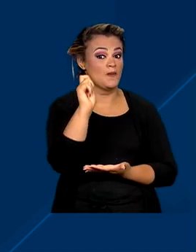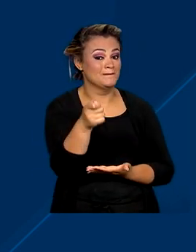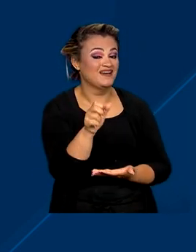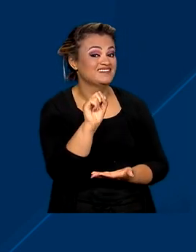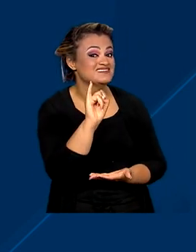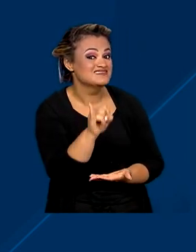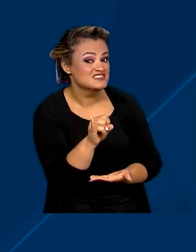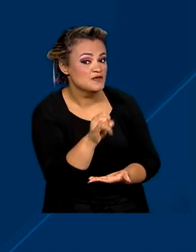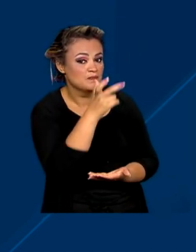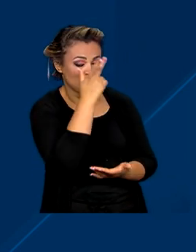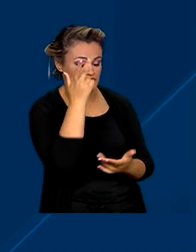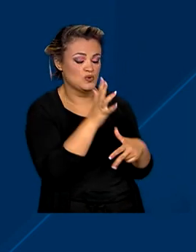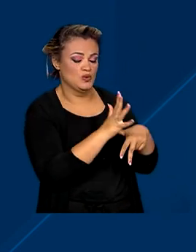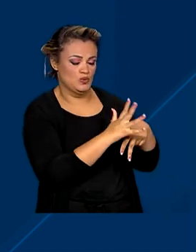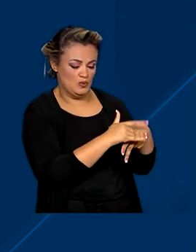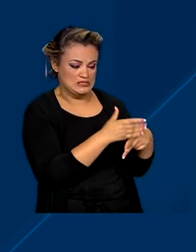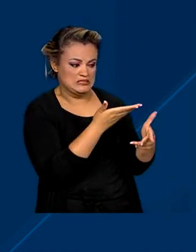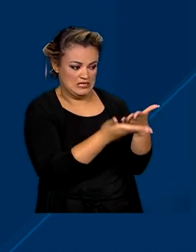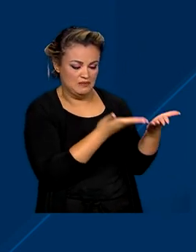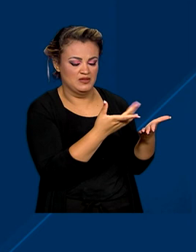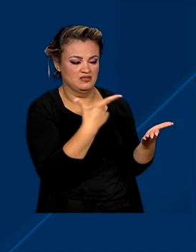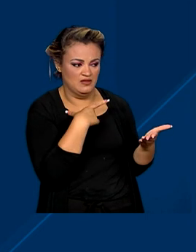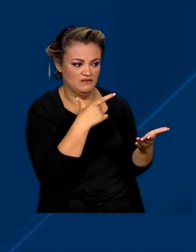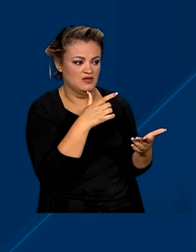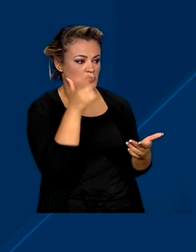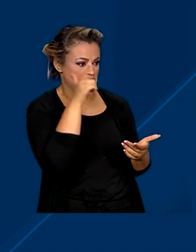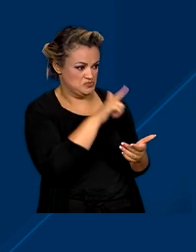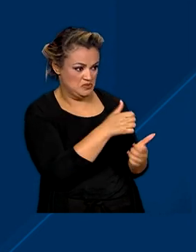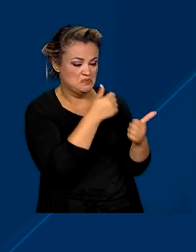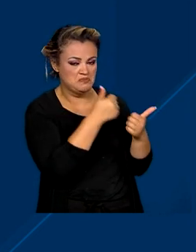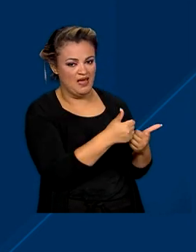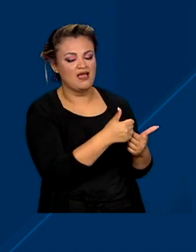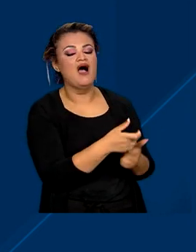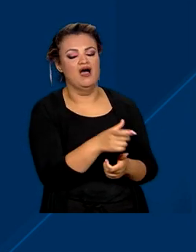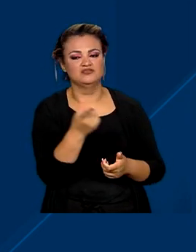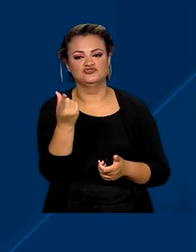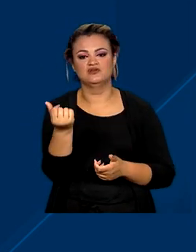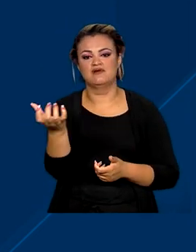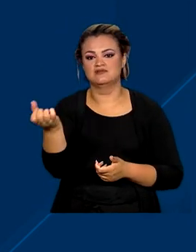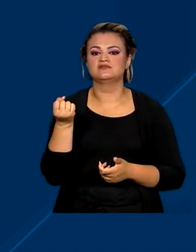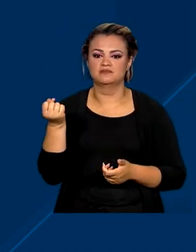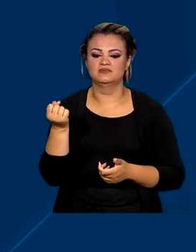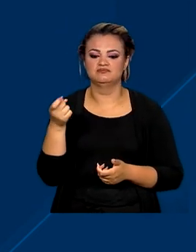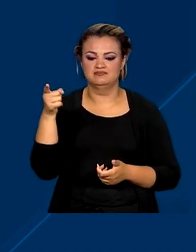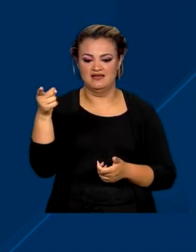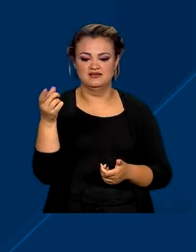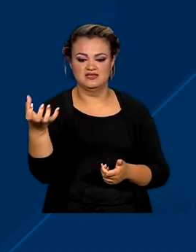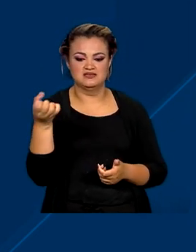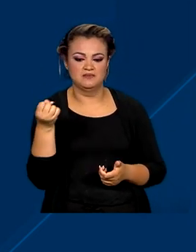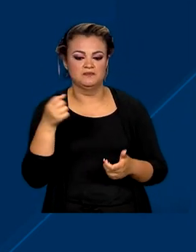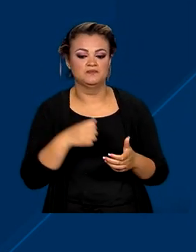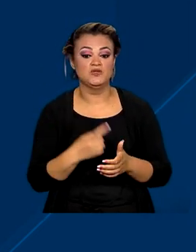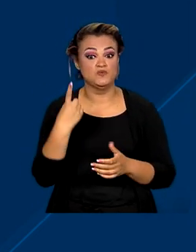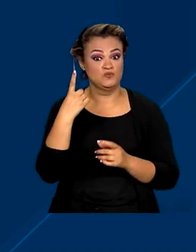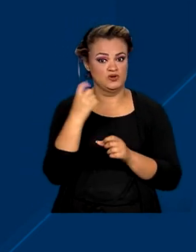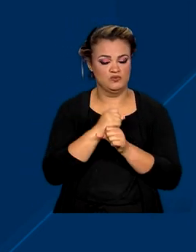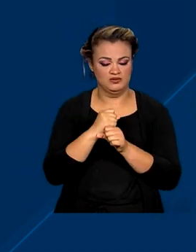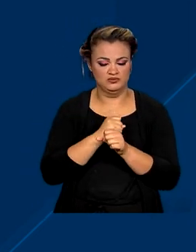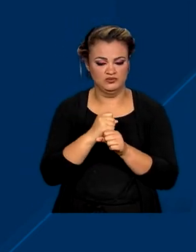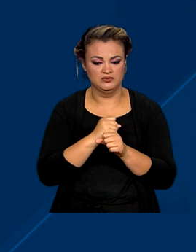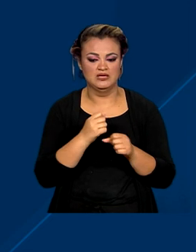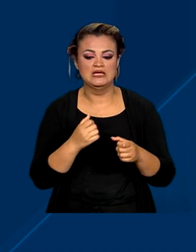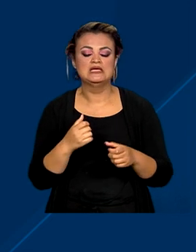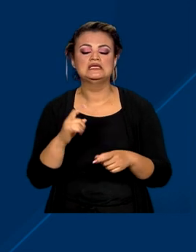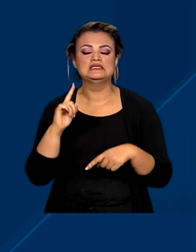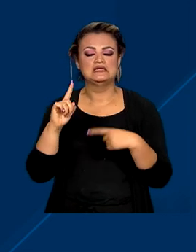caso o paciente atinja o resultado esperado para no primeiro ano da infusão e a manutenção dele no